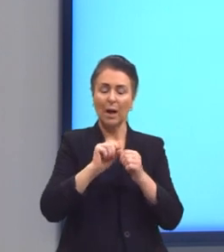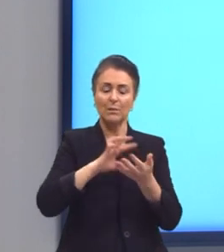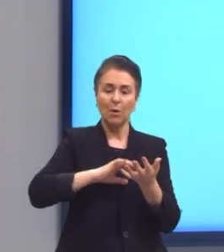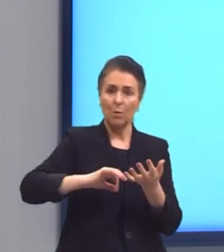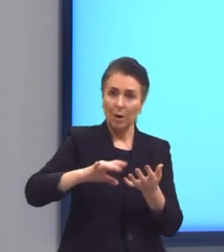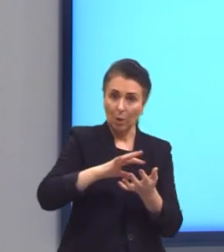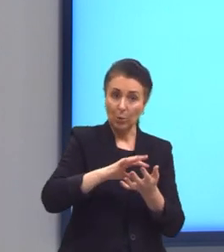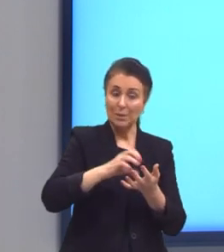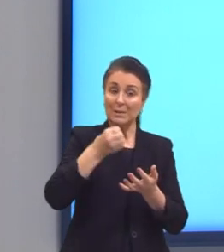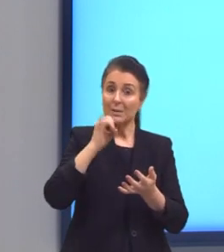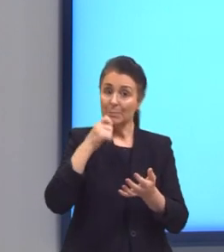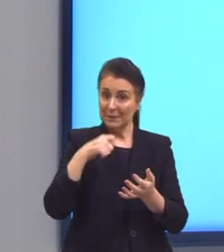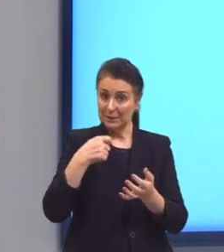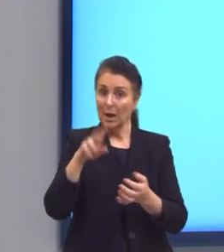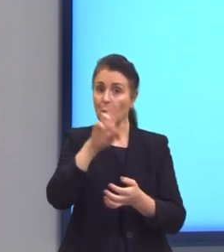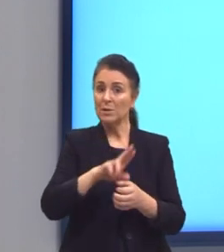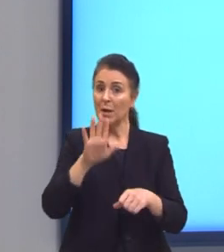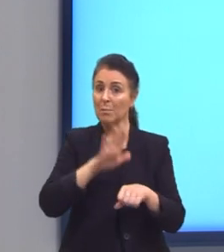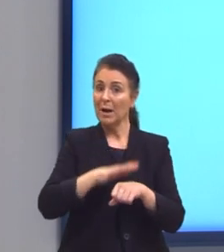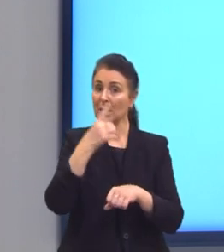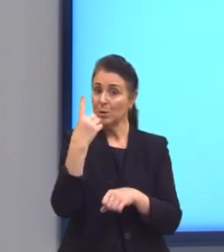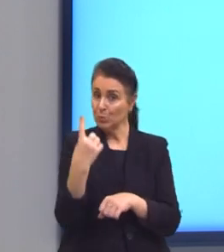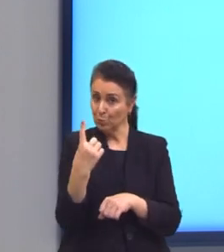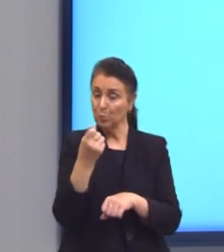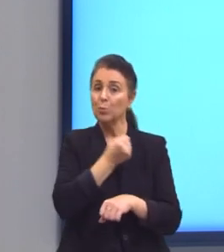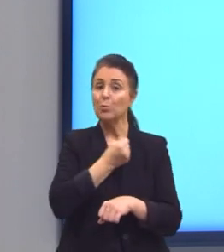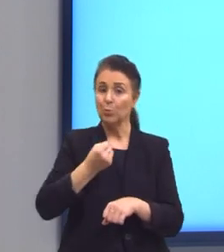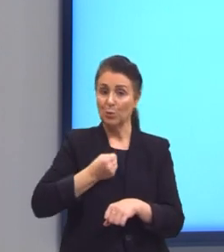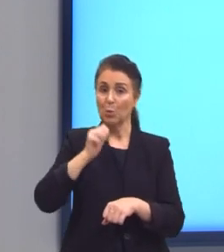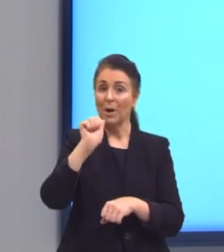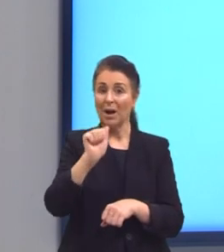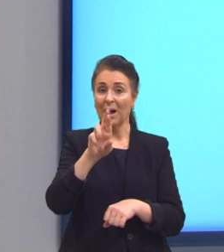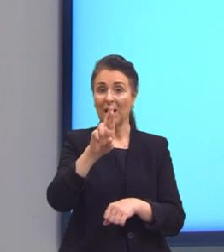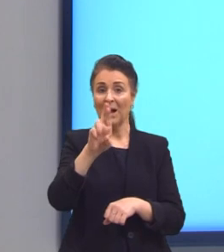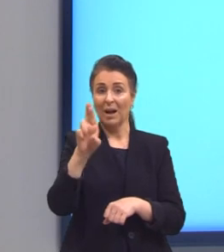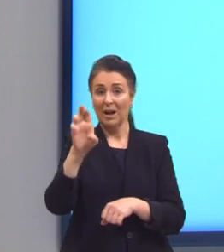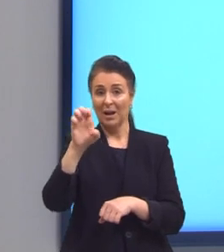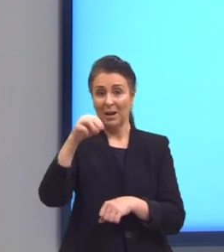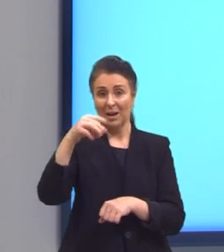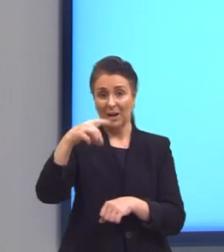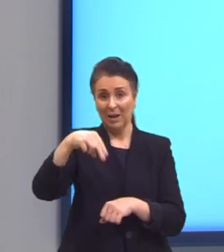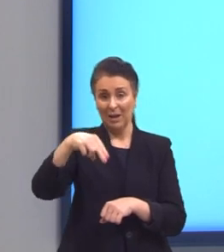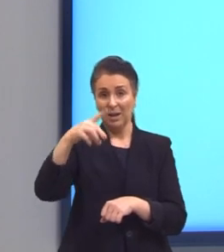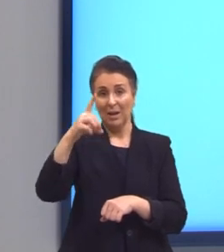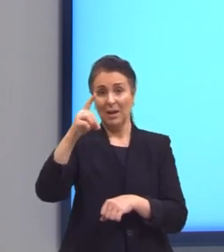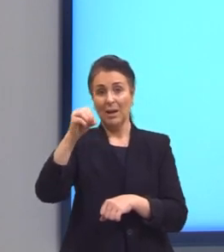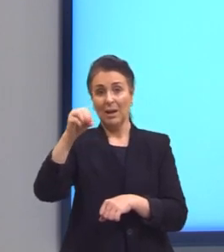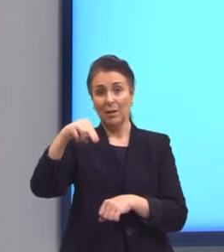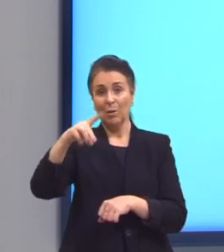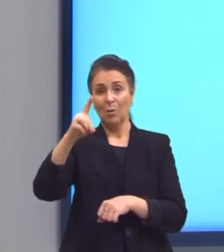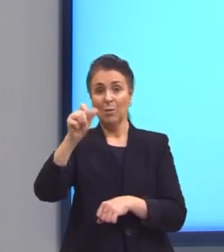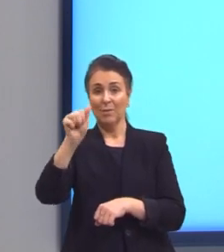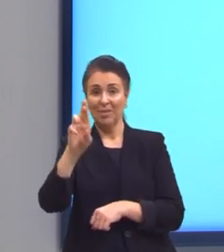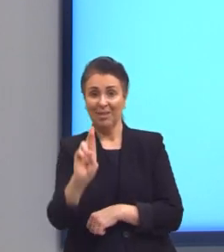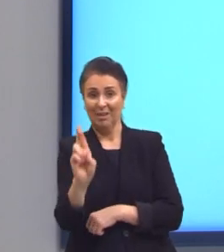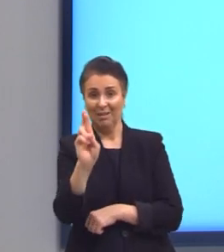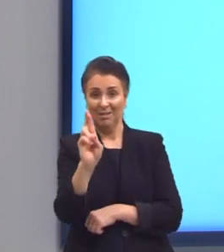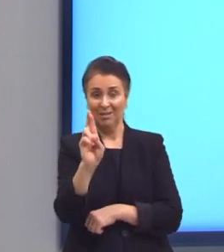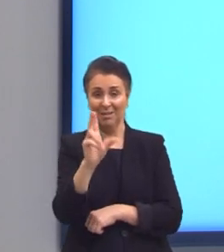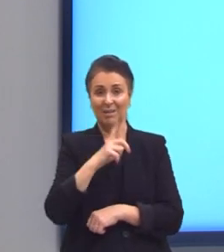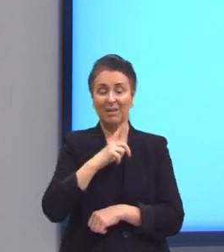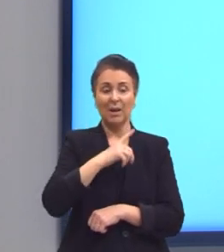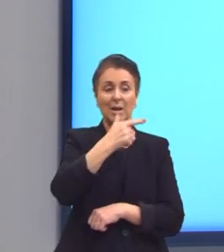necessário. Lembrando de corrigir o valor que a gente arredondou, tá? Vamos ver na prática para ficar melhor. Aqui nós tínhamos, então,